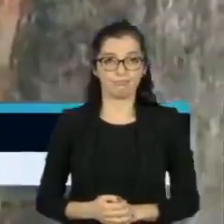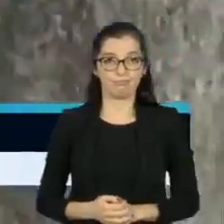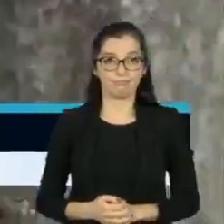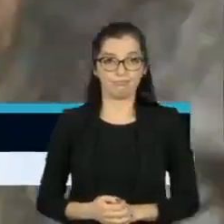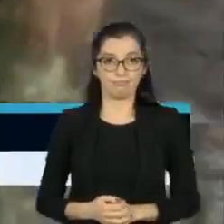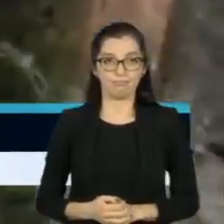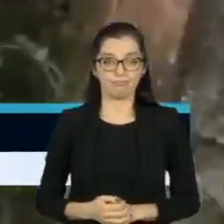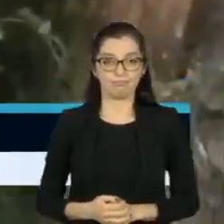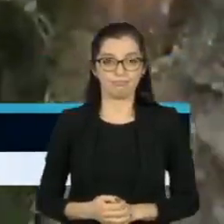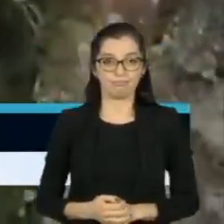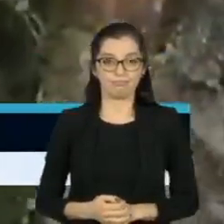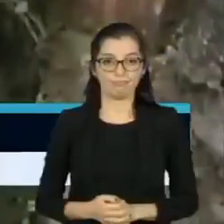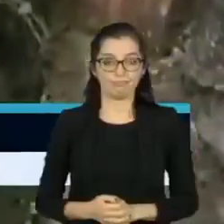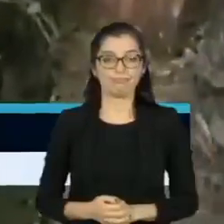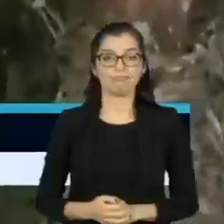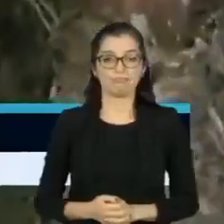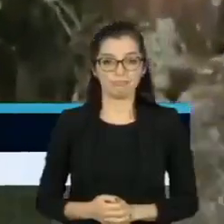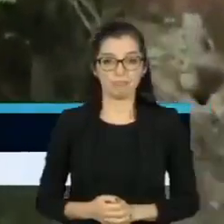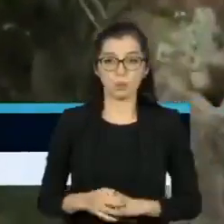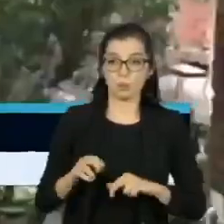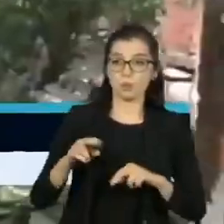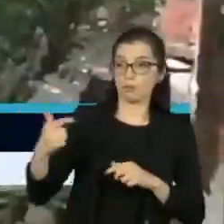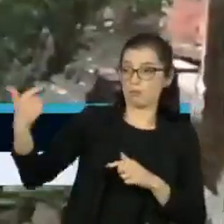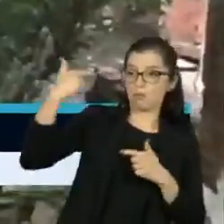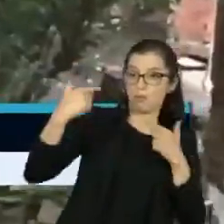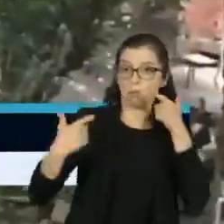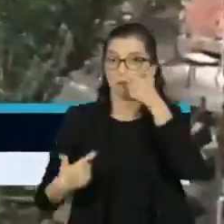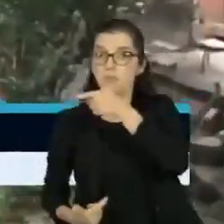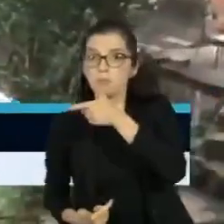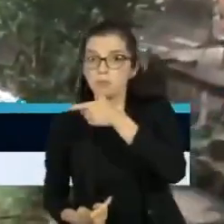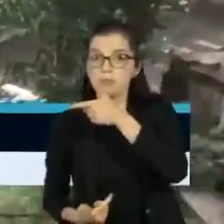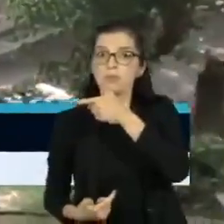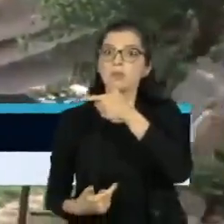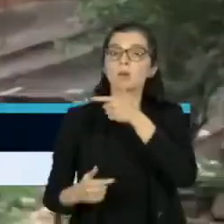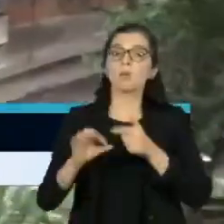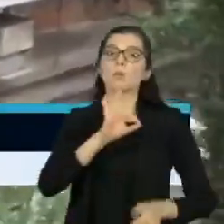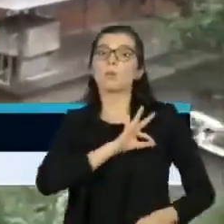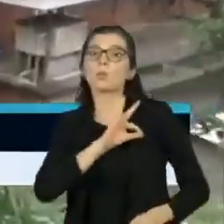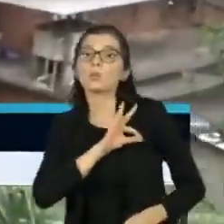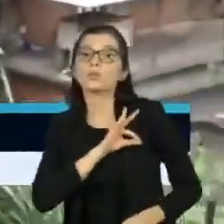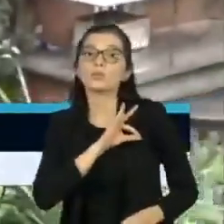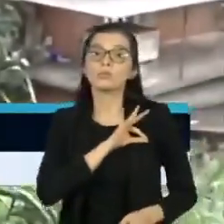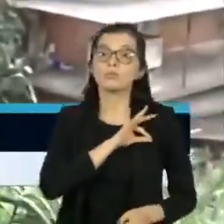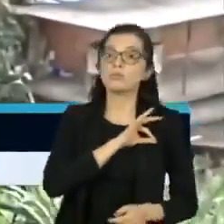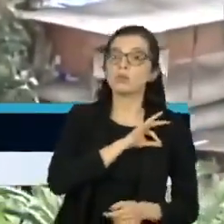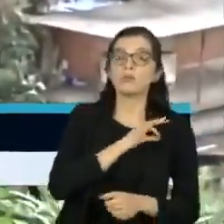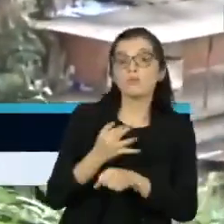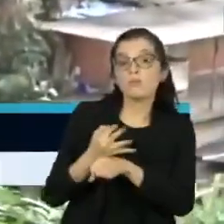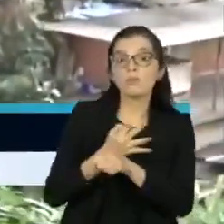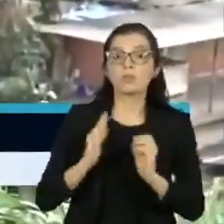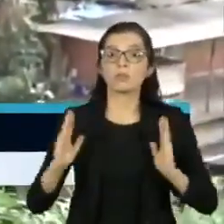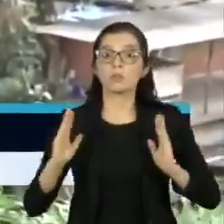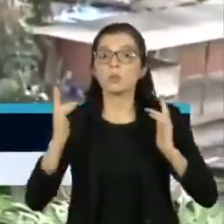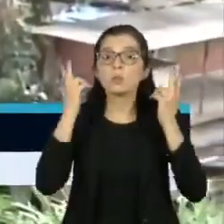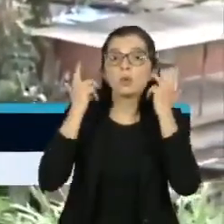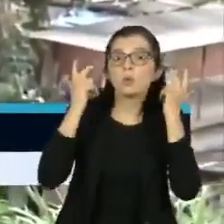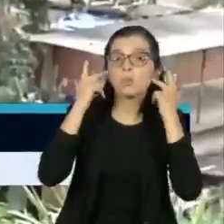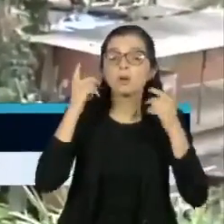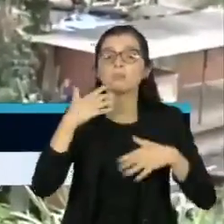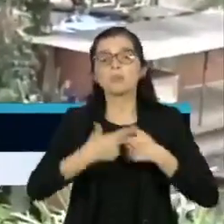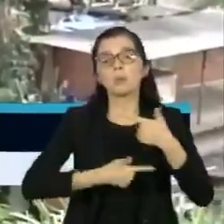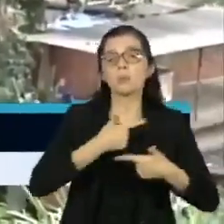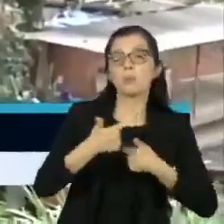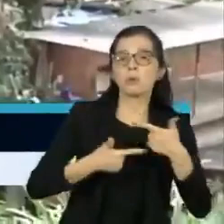o excludente de ilicitude, o policial em operação, homens sérios, honestos, chefes de família, trabalhadores,